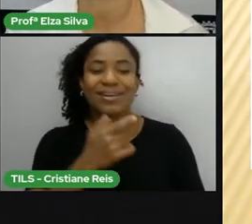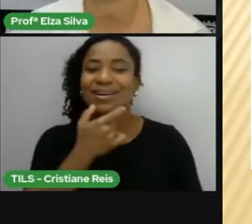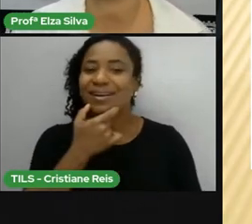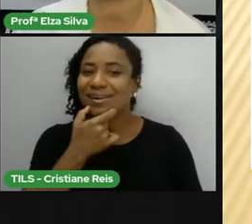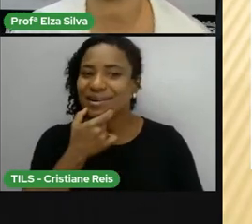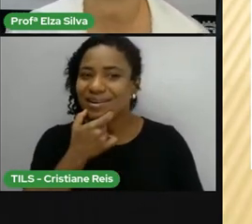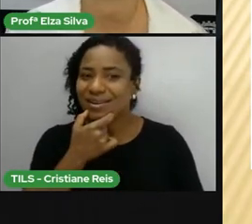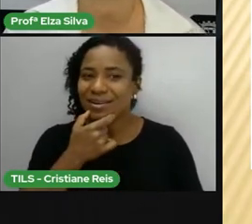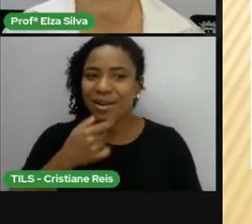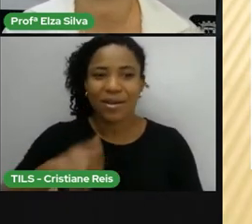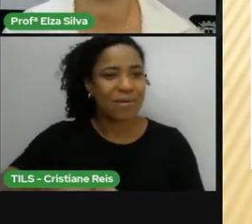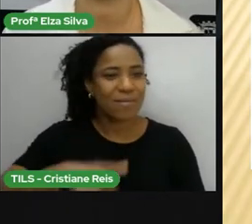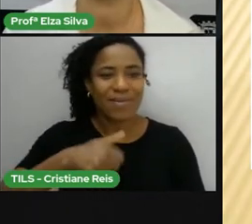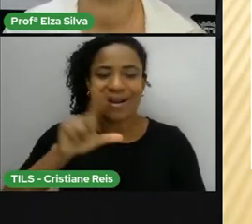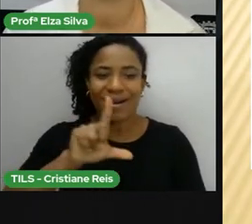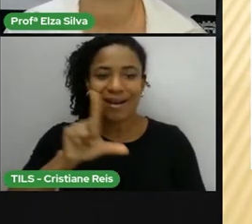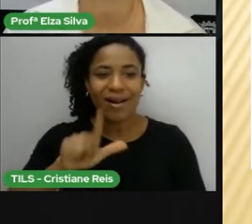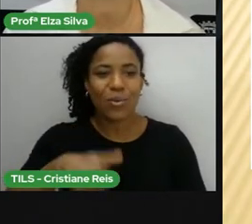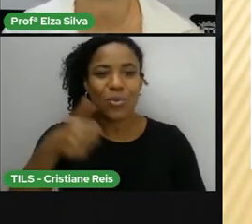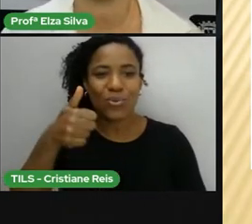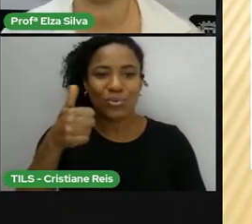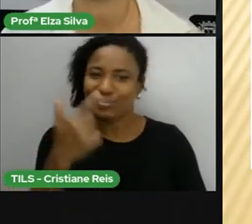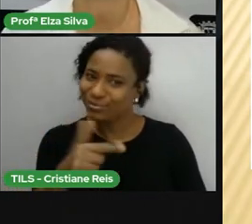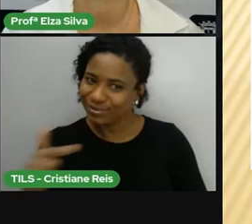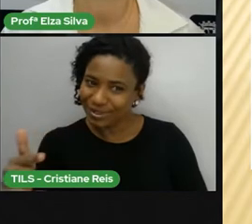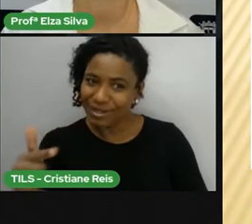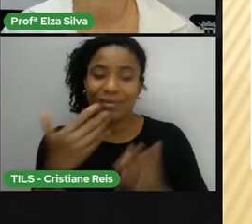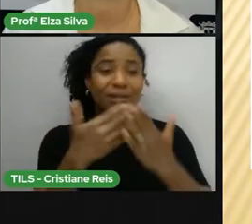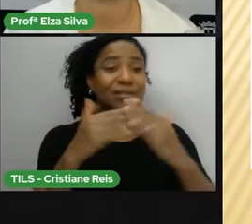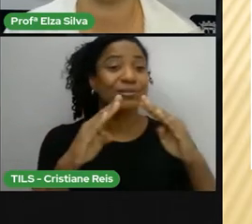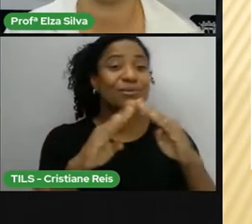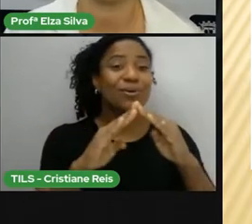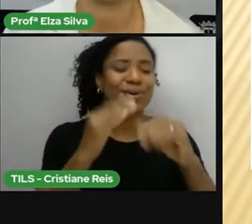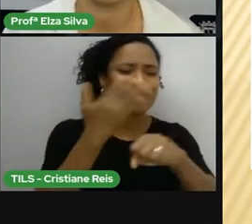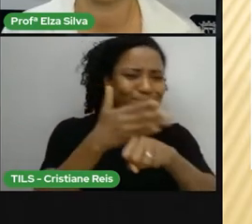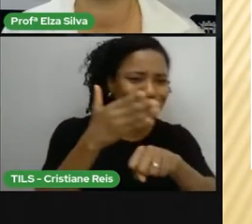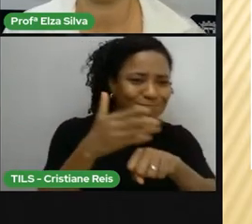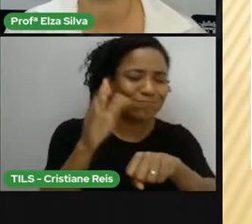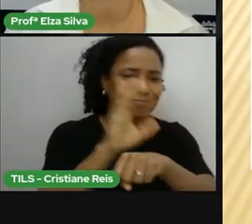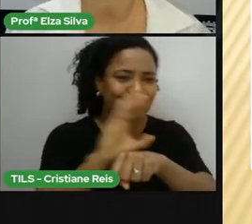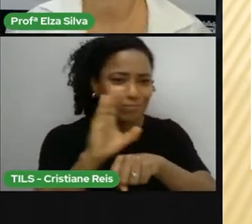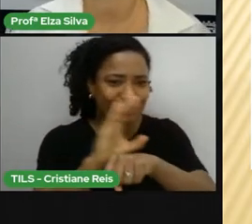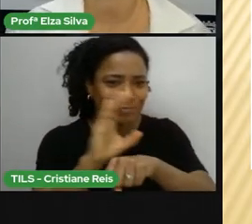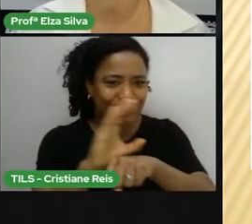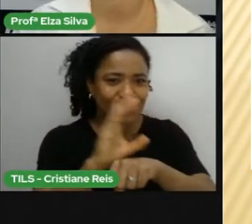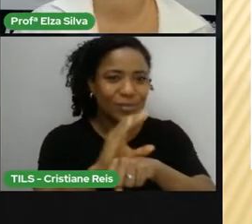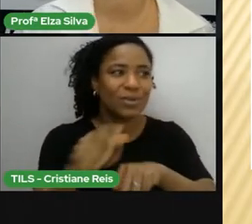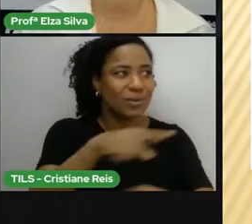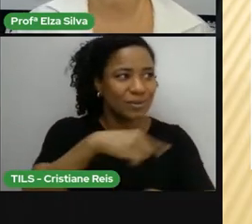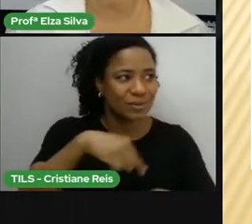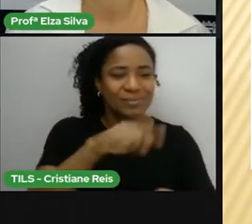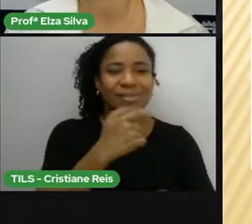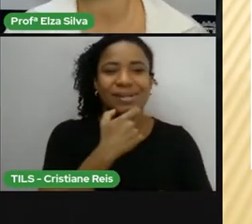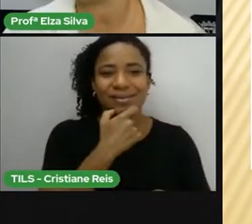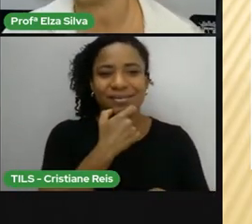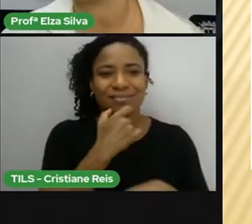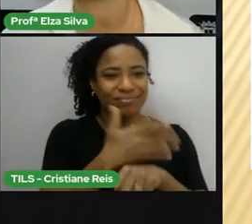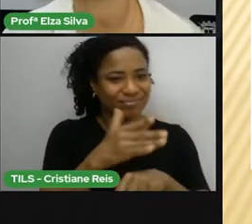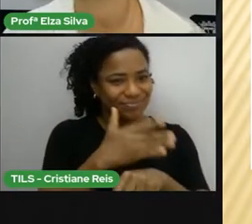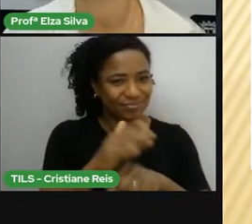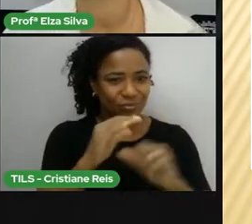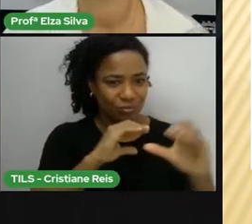estudamos A língua inglesa Nas escolas Nos cursinhos Para fins De